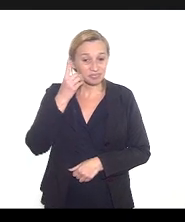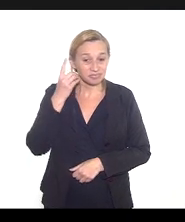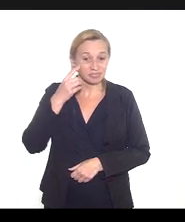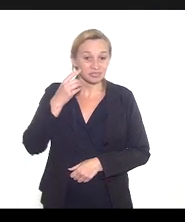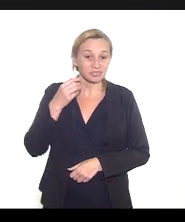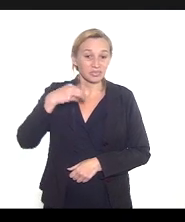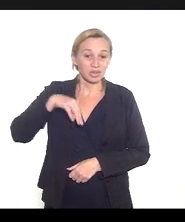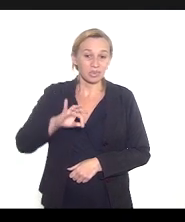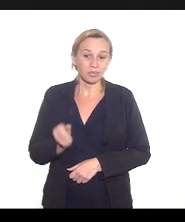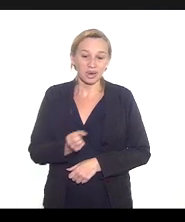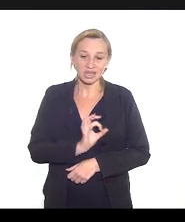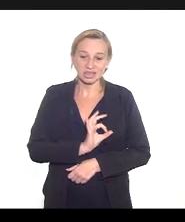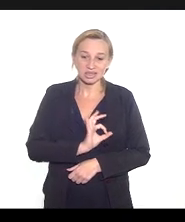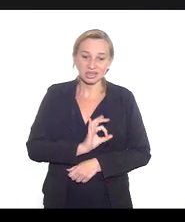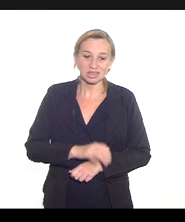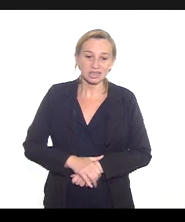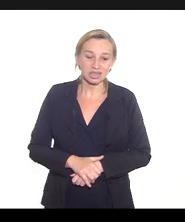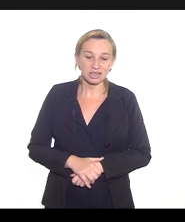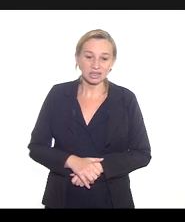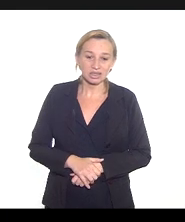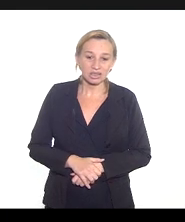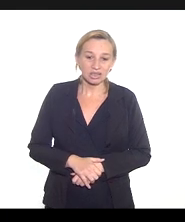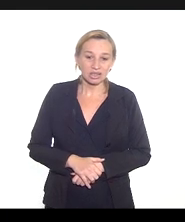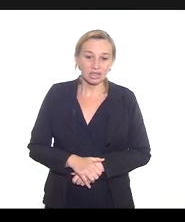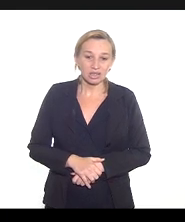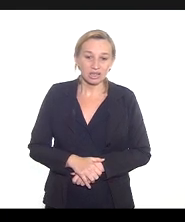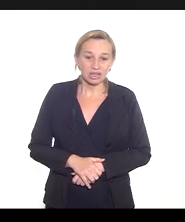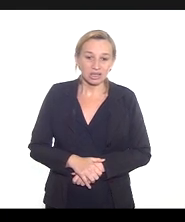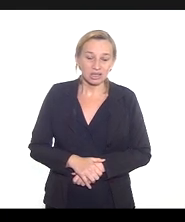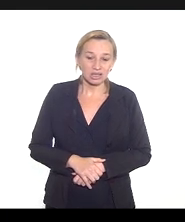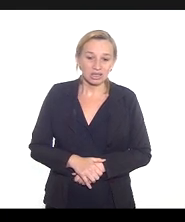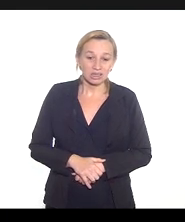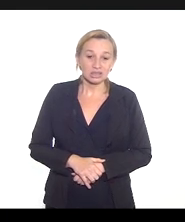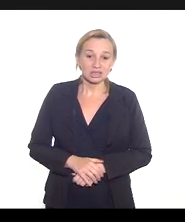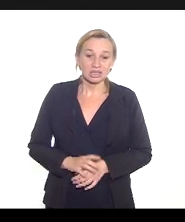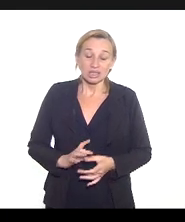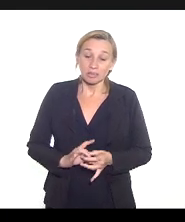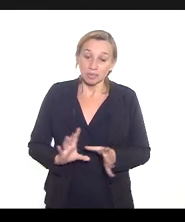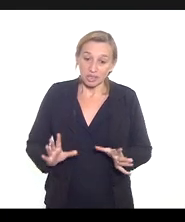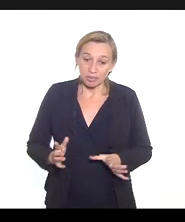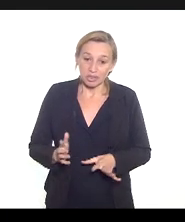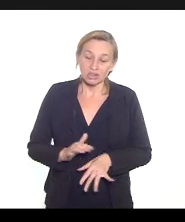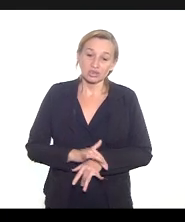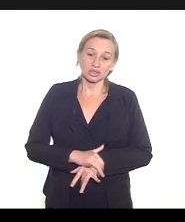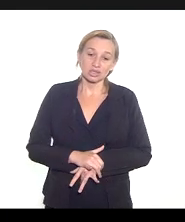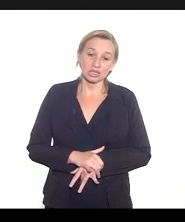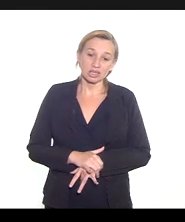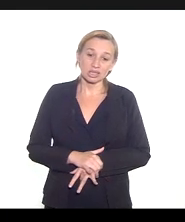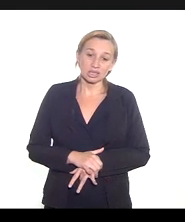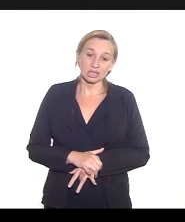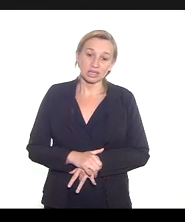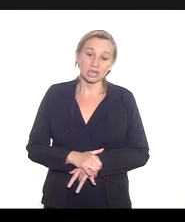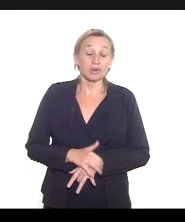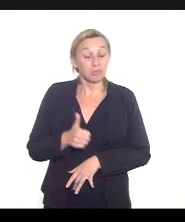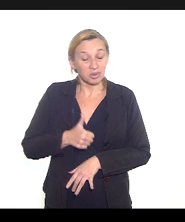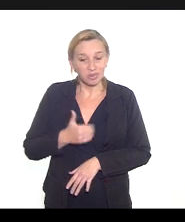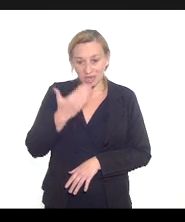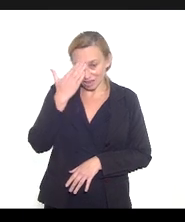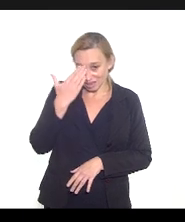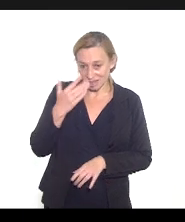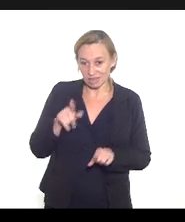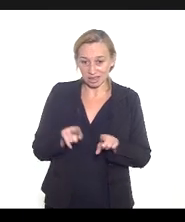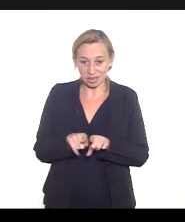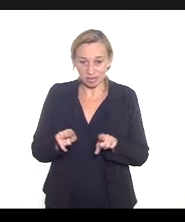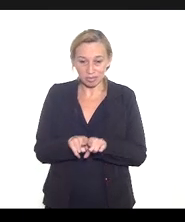Marta é porque se me permite é assim primeiro agradecer